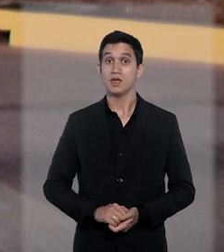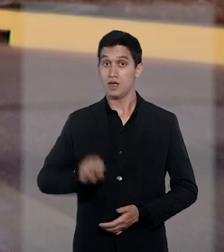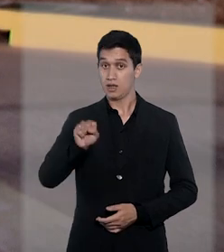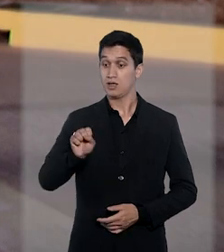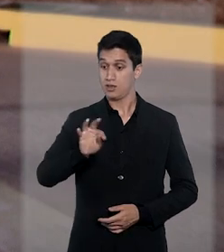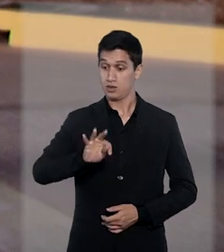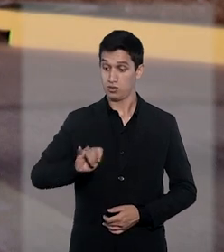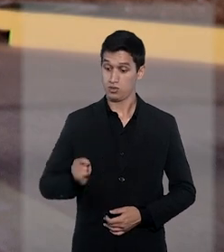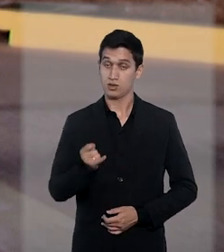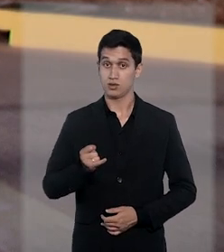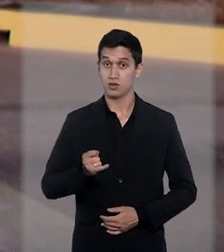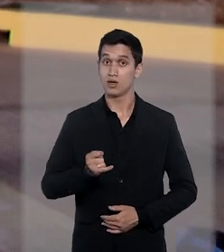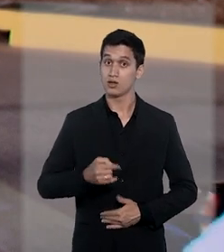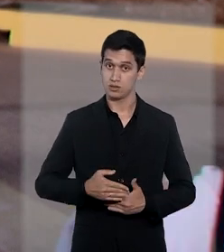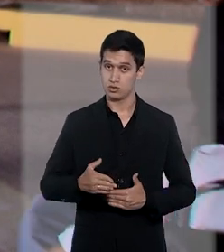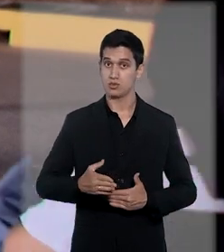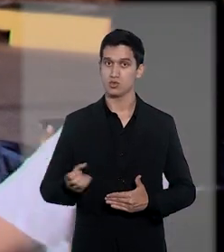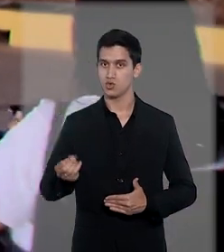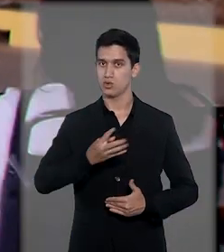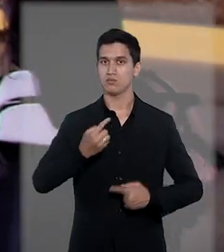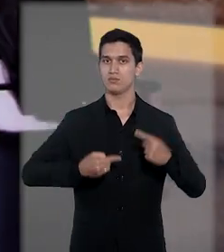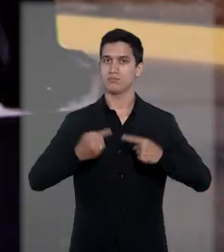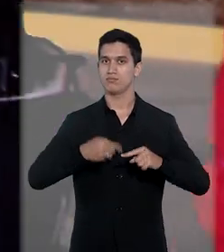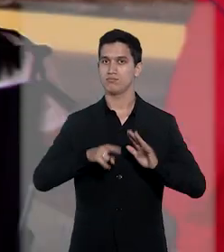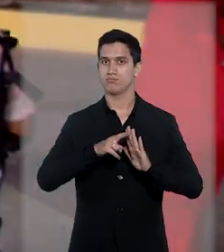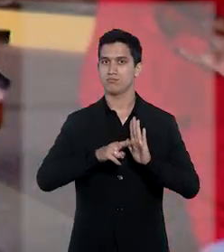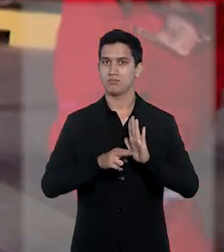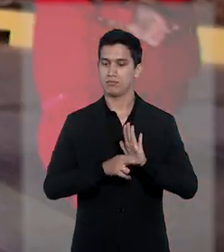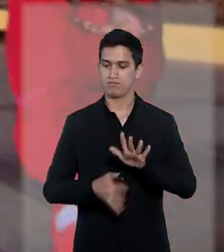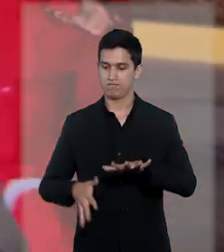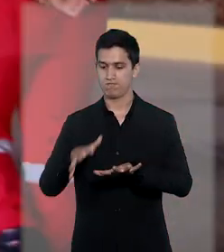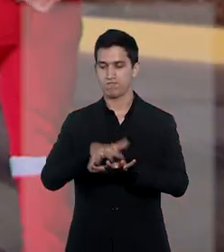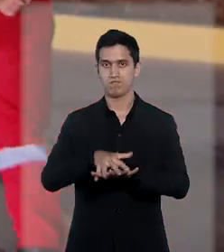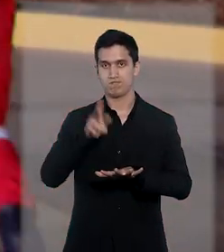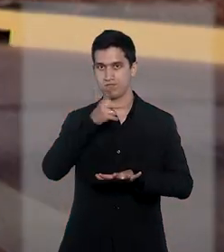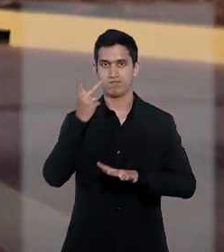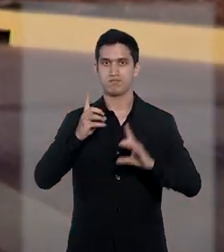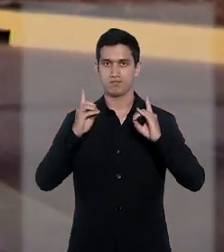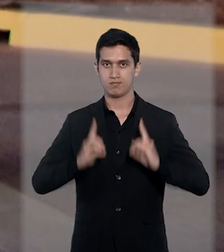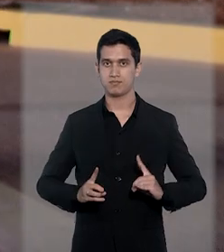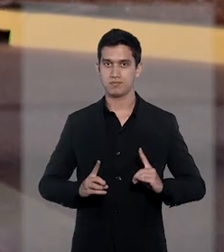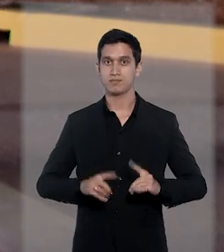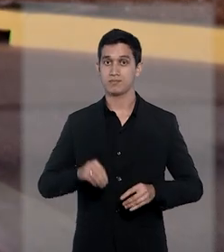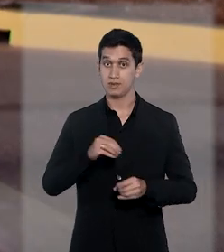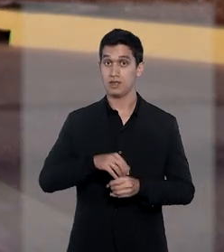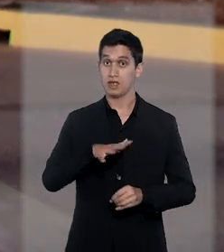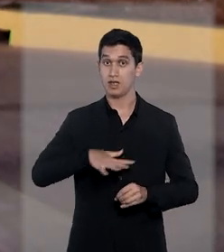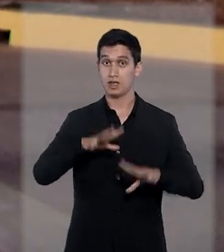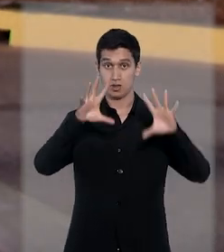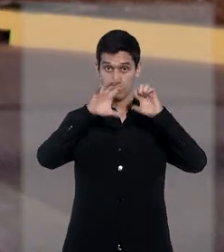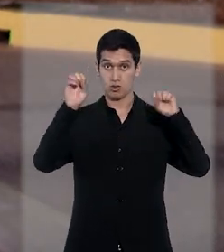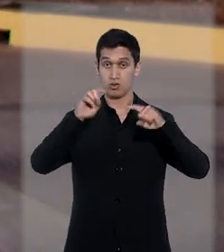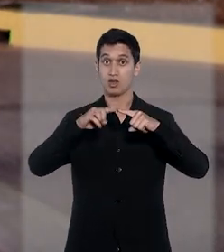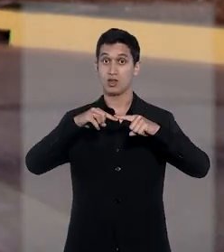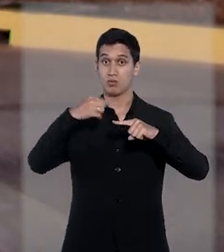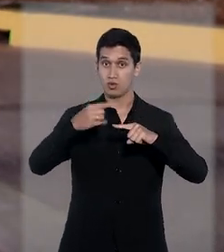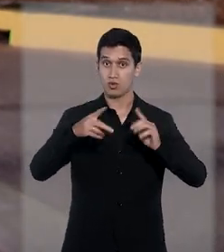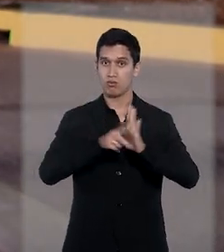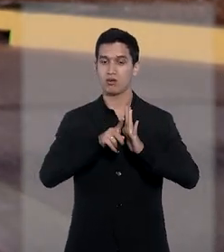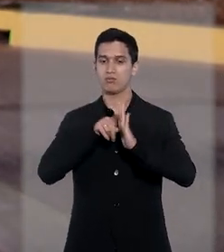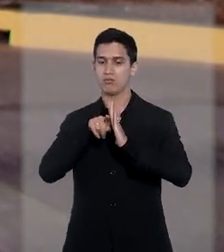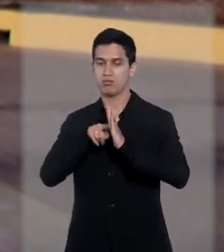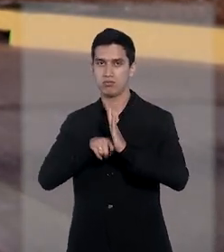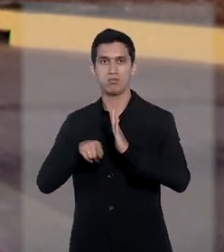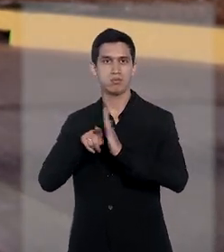Superior Tribunal de Justiça estabelece nova política de inclusão da pessoa com deficiência no âmbito do tribunal após realização de